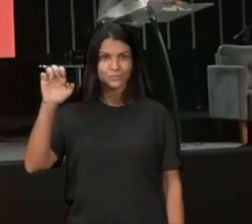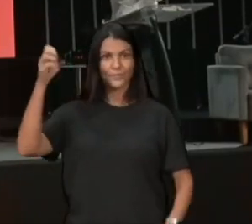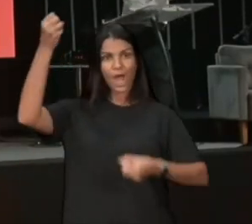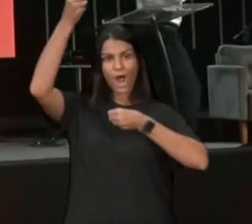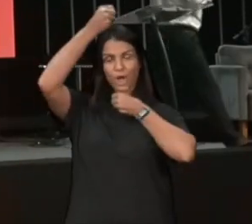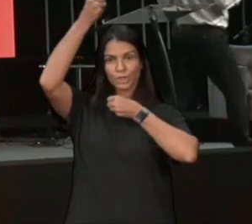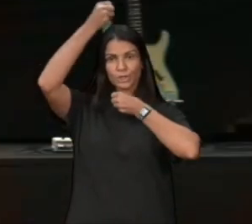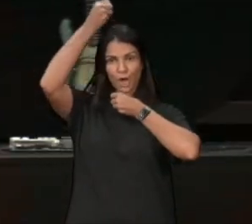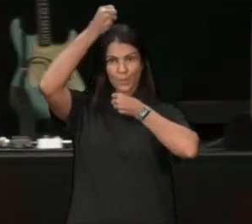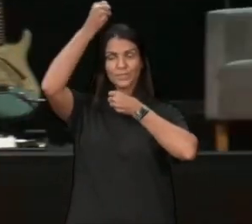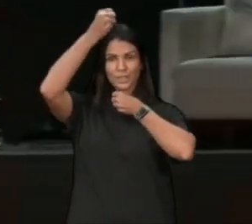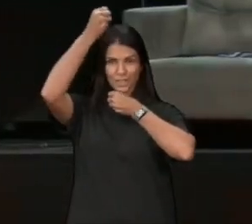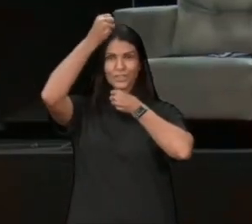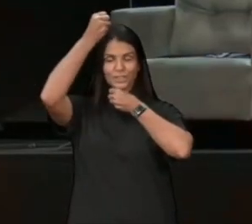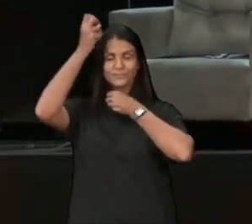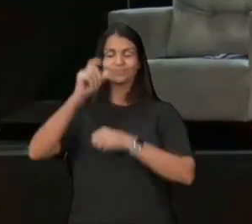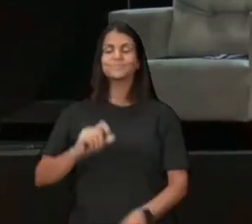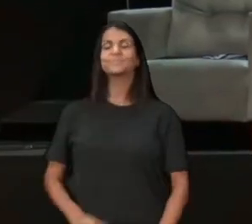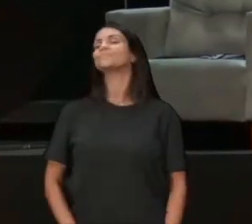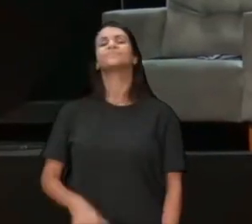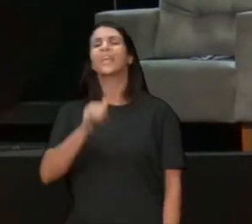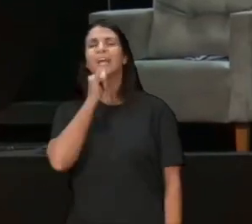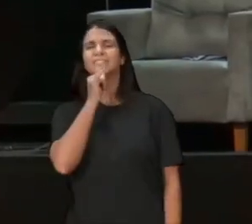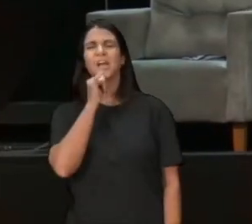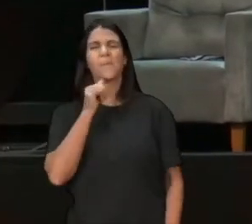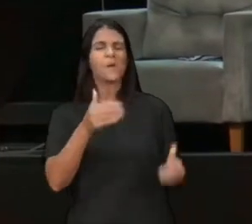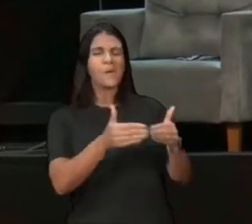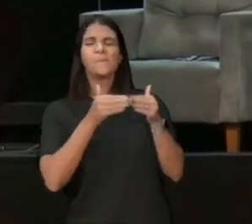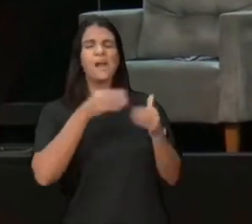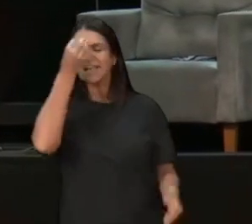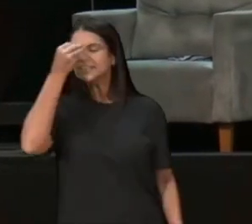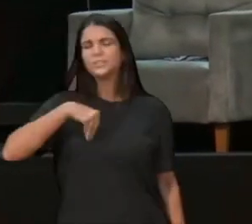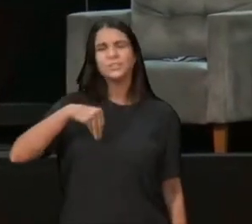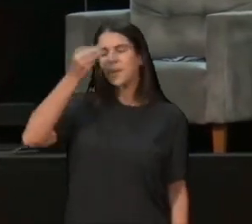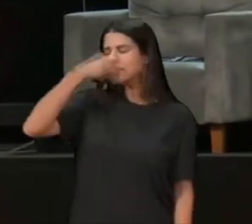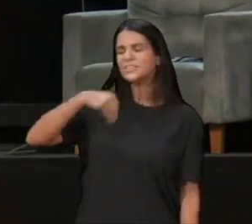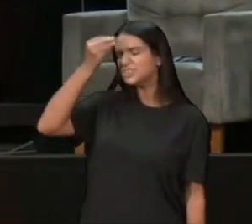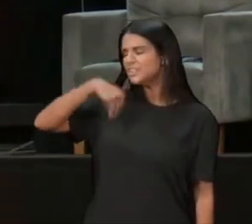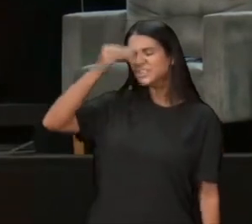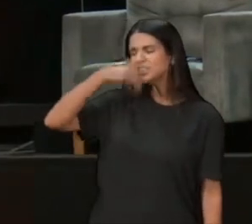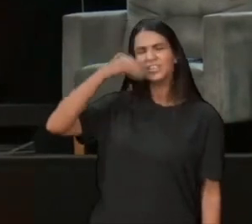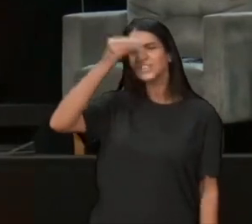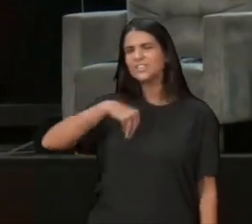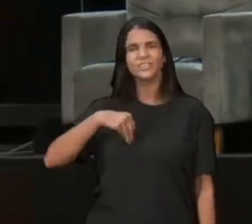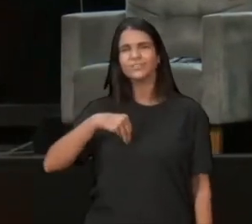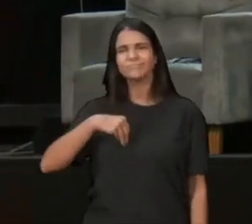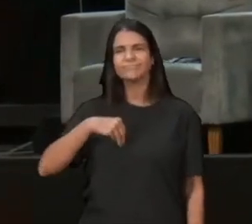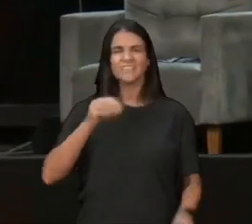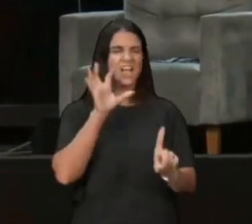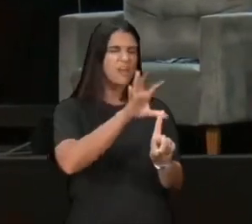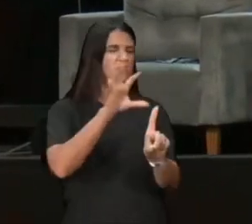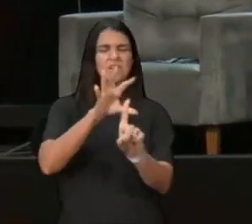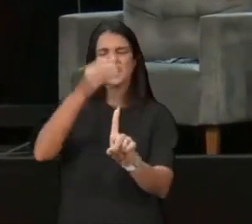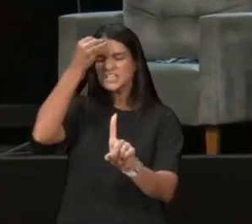pede para sair, pede para sair 02, qualquer lugar que alguém vacilava assim, alguém falava, pede para